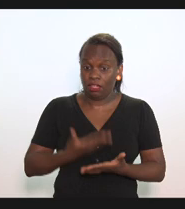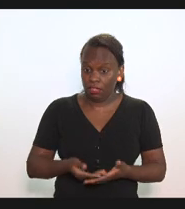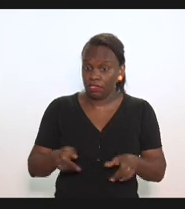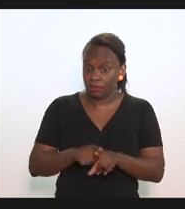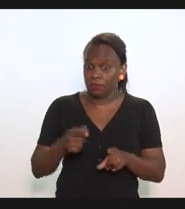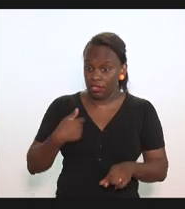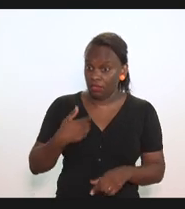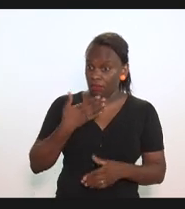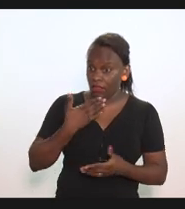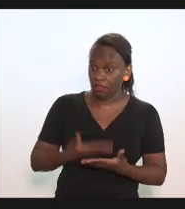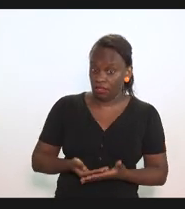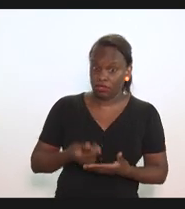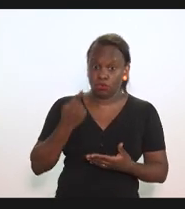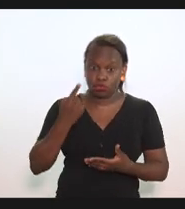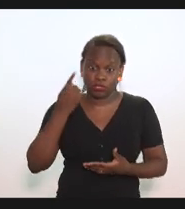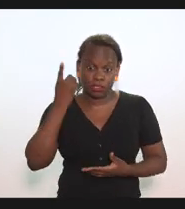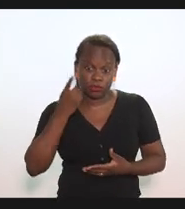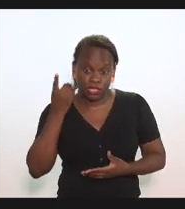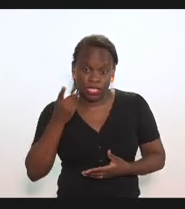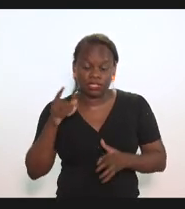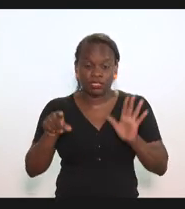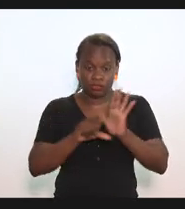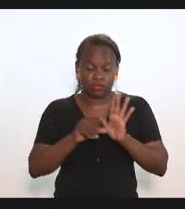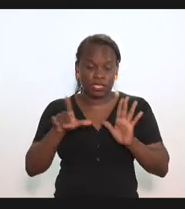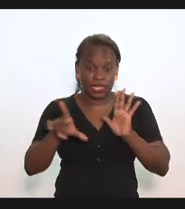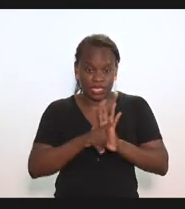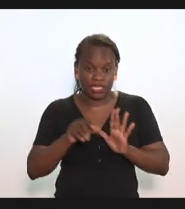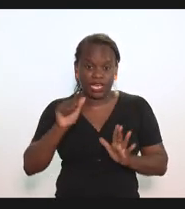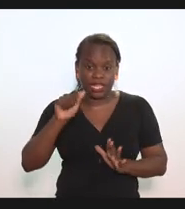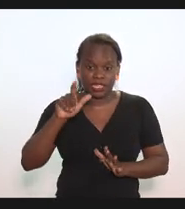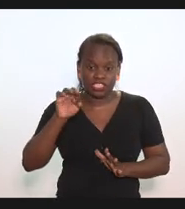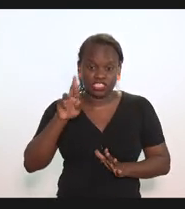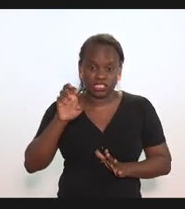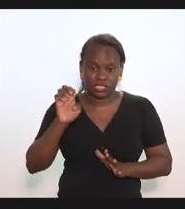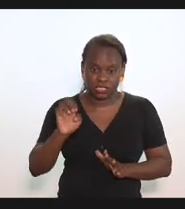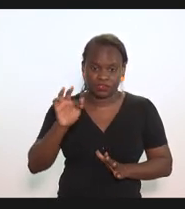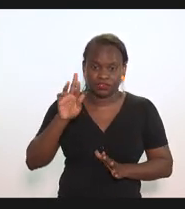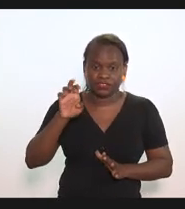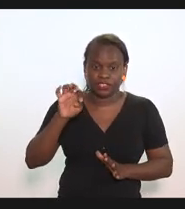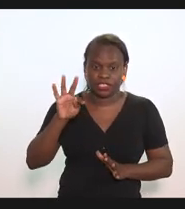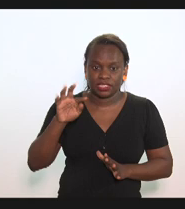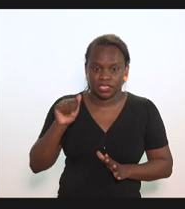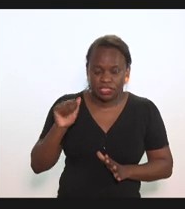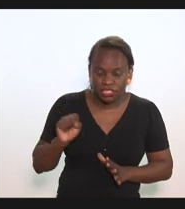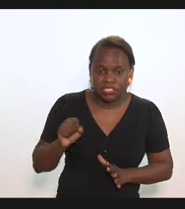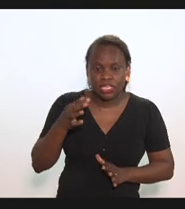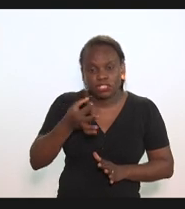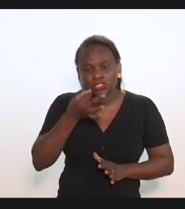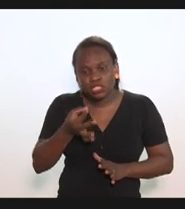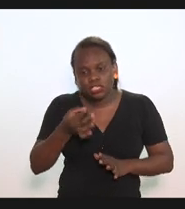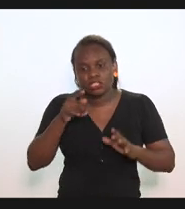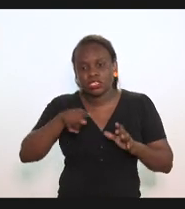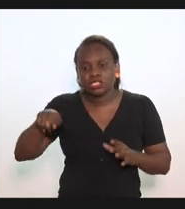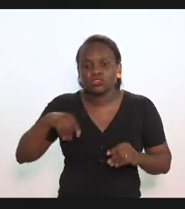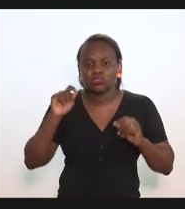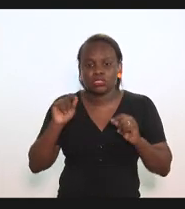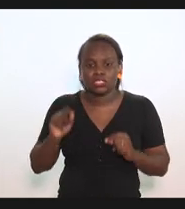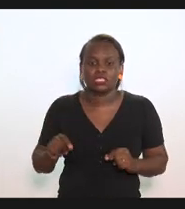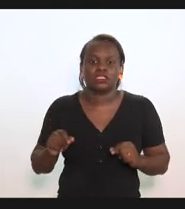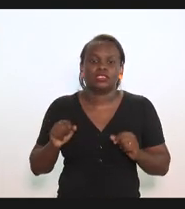perplexidade um dos deputados autores da lei deputado Alexandre Freitas sugere que nós possamos